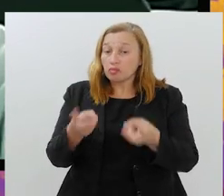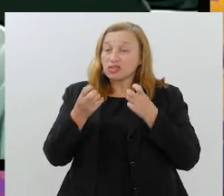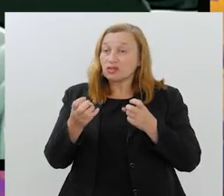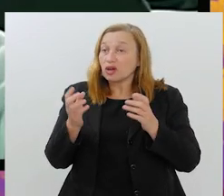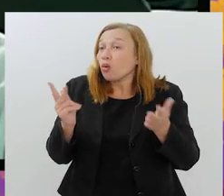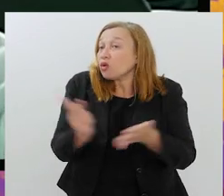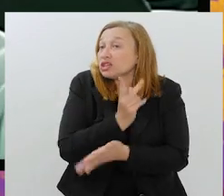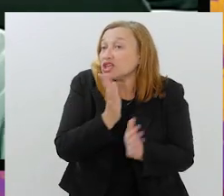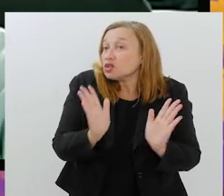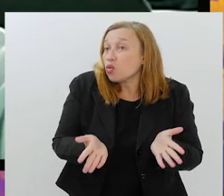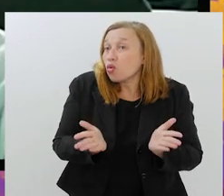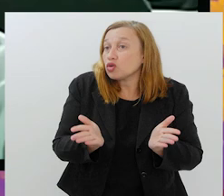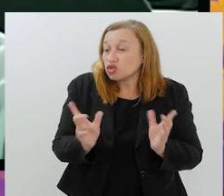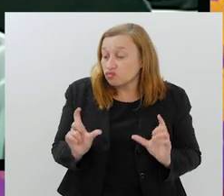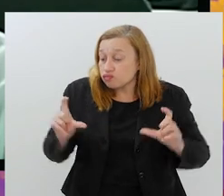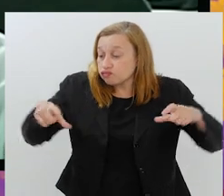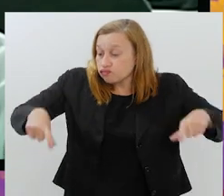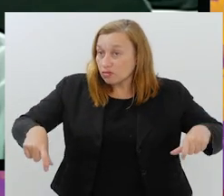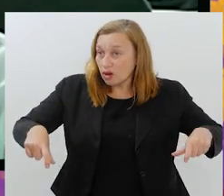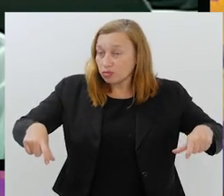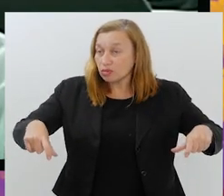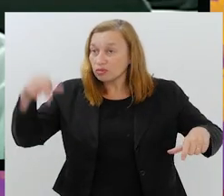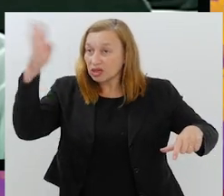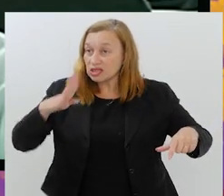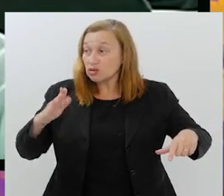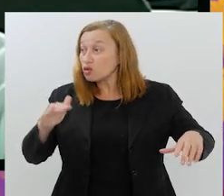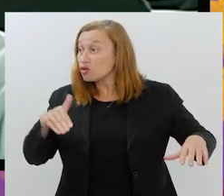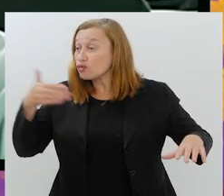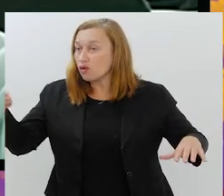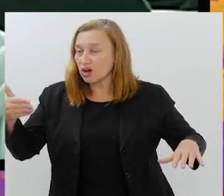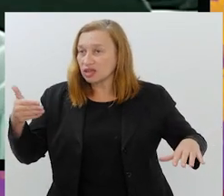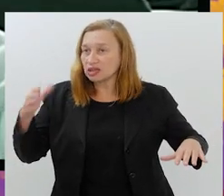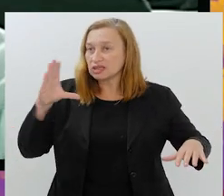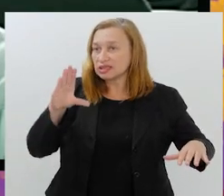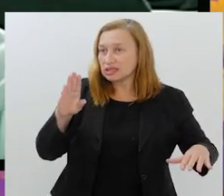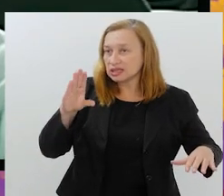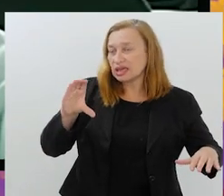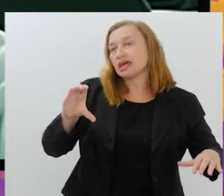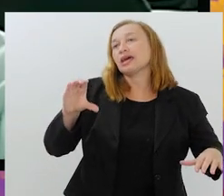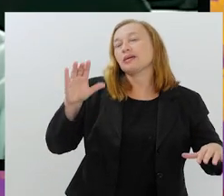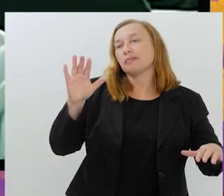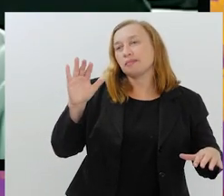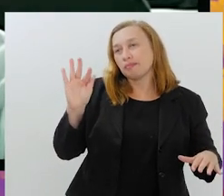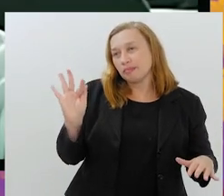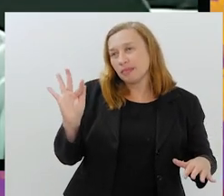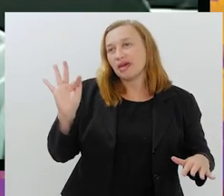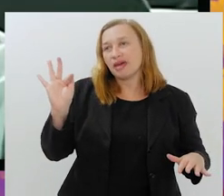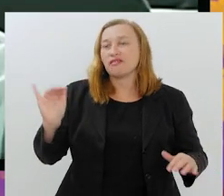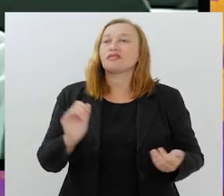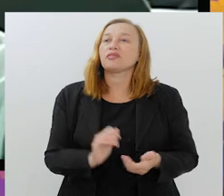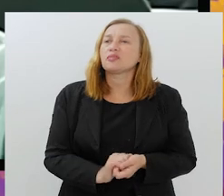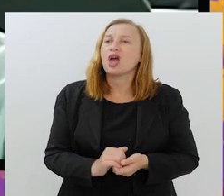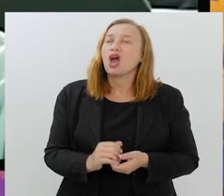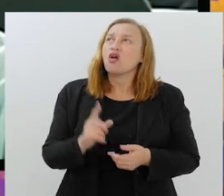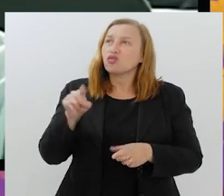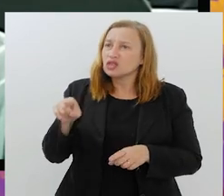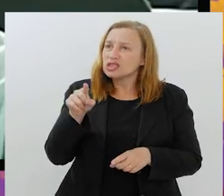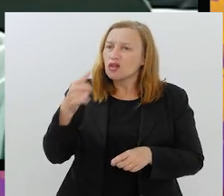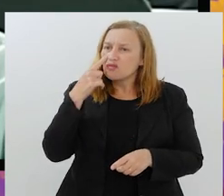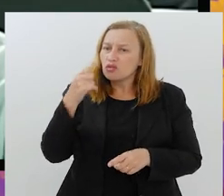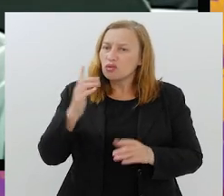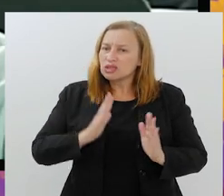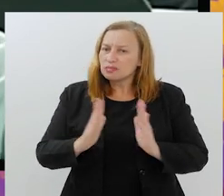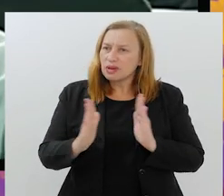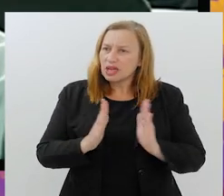que acontece com o Brasil hoje em campo com o que acontece com a CBF fora dele. E foi isso o tempo, né? Você pegou essa